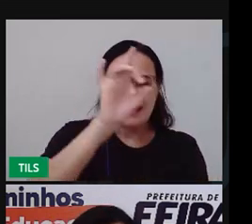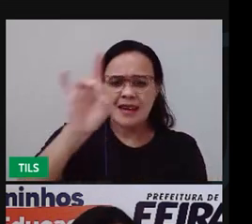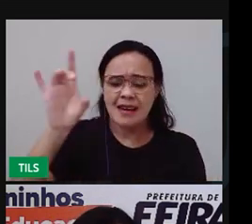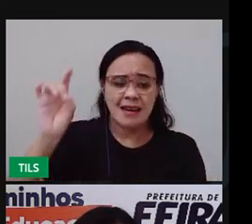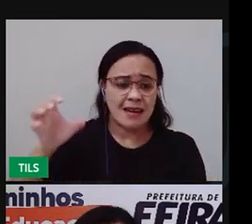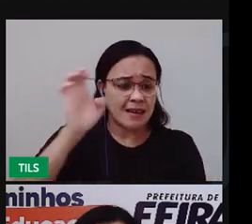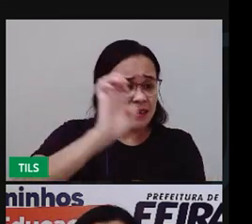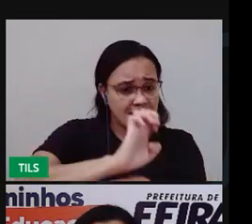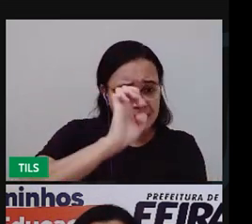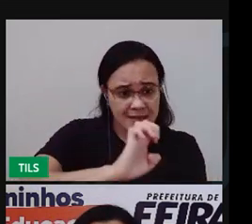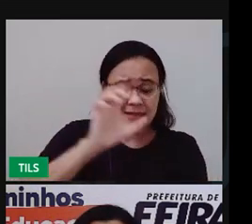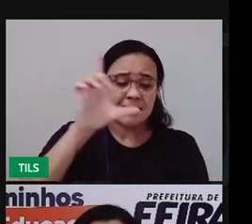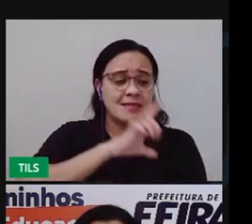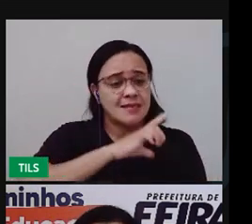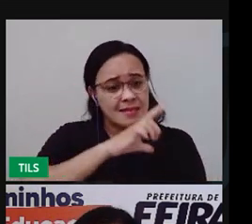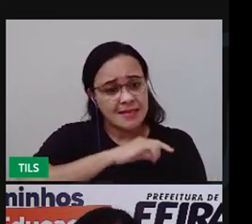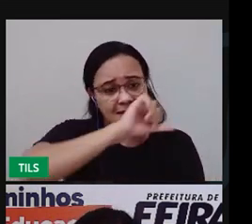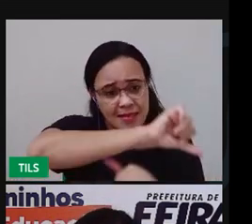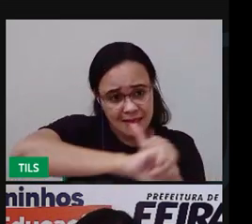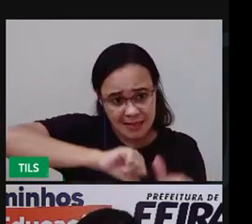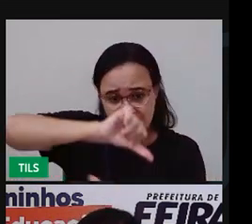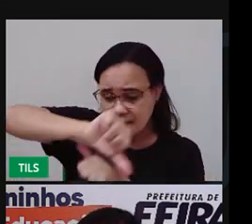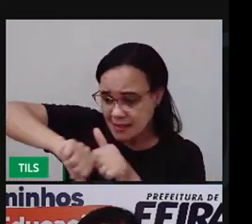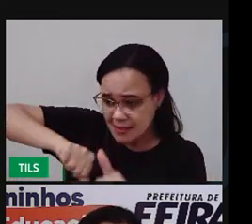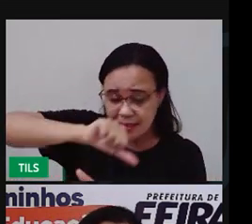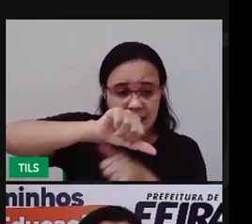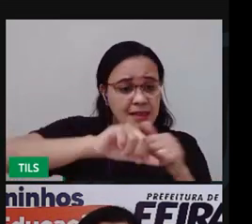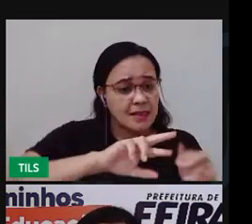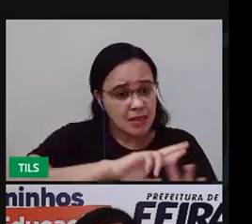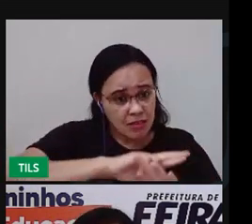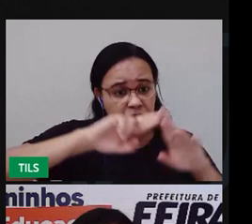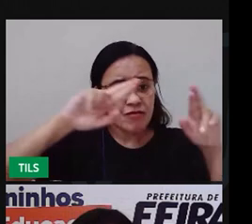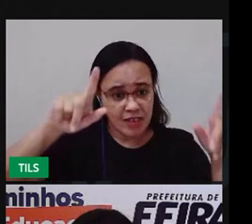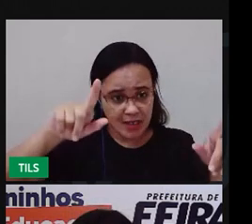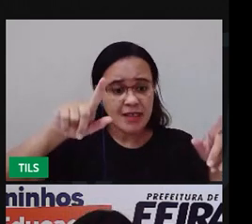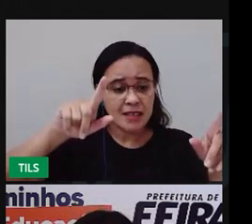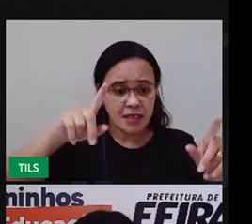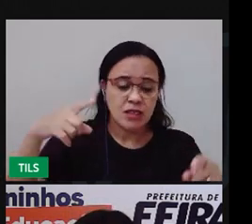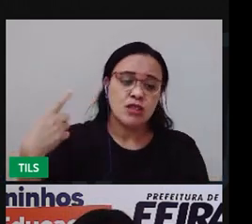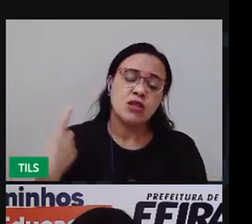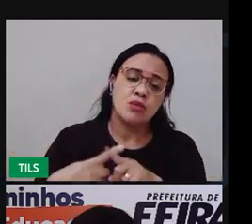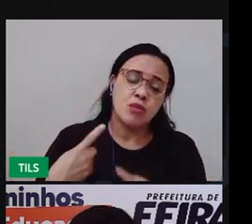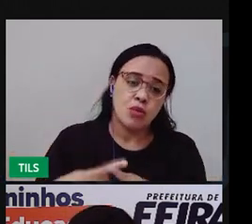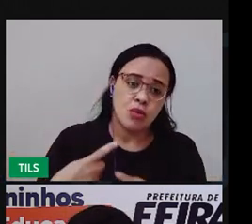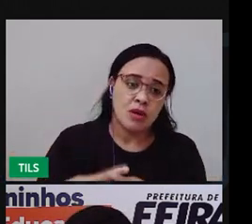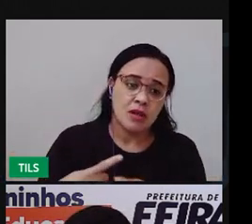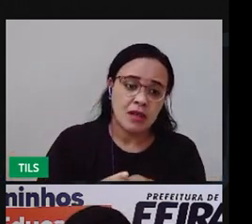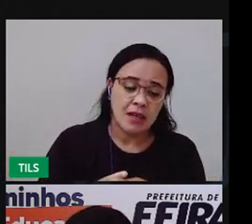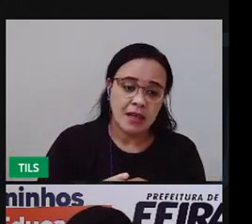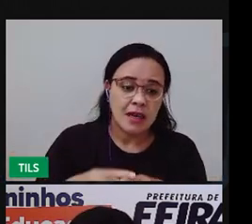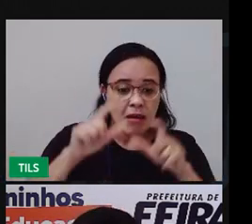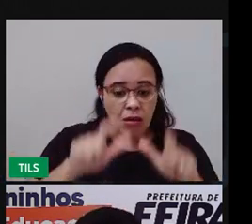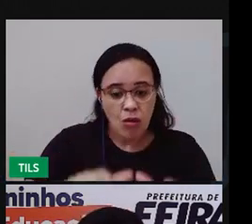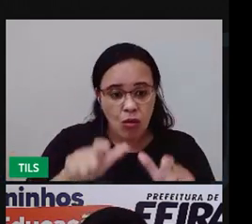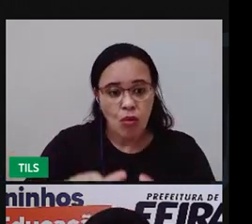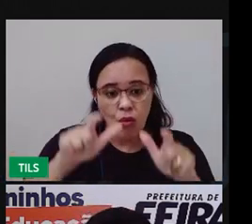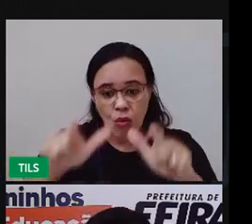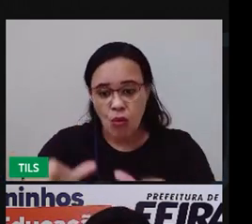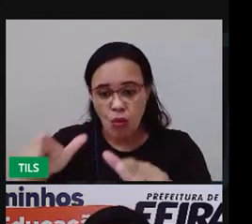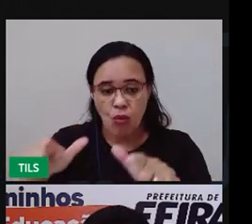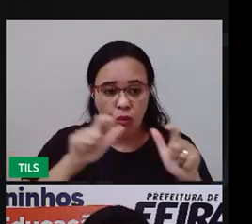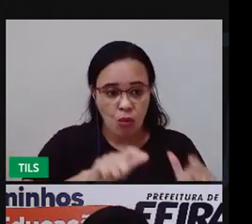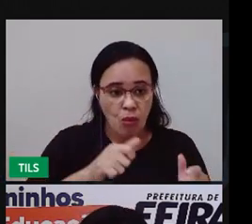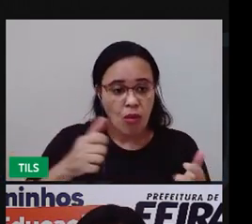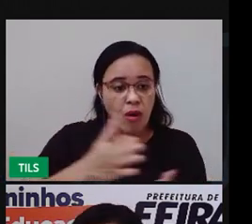influencia na composição do tipo de vegetação daquela região. Aqui